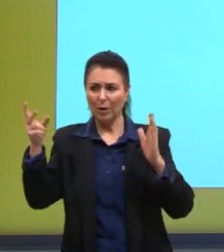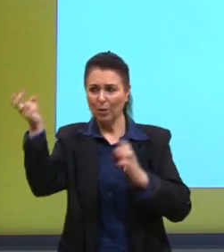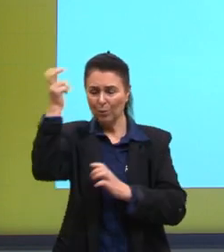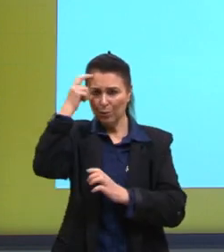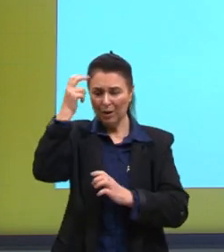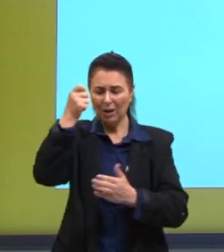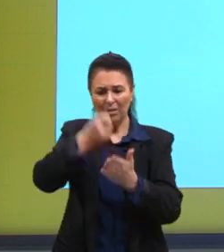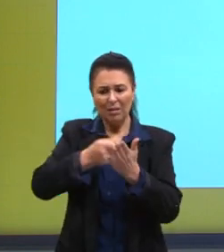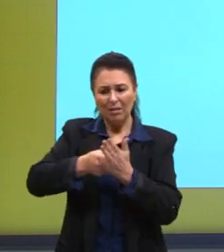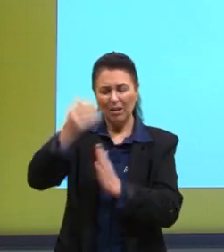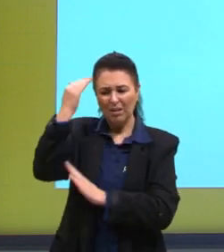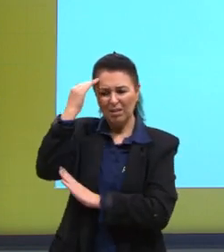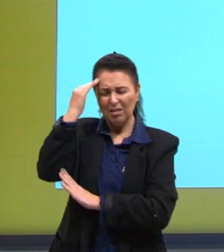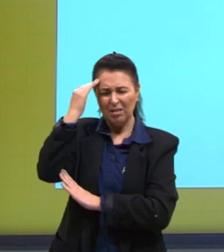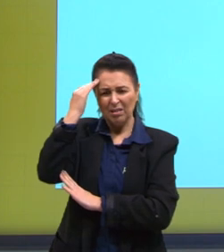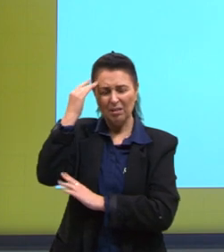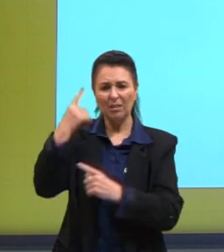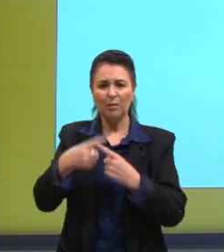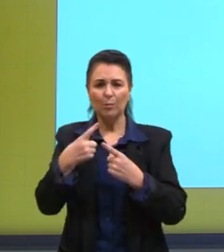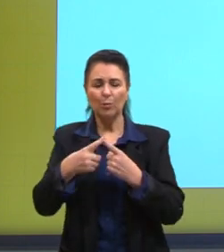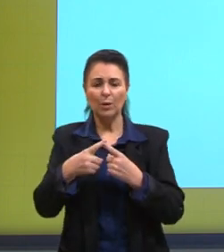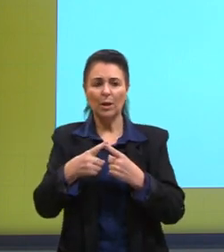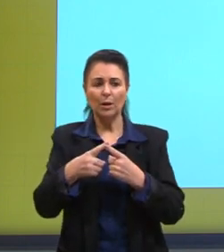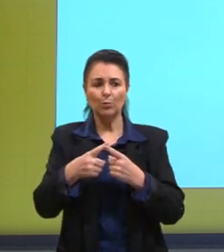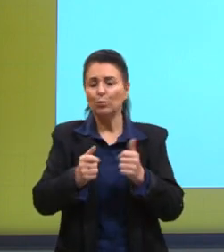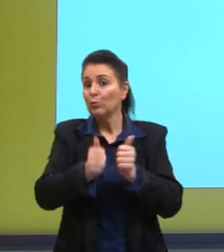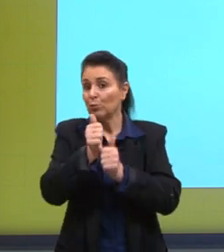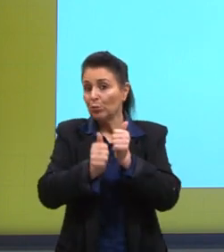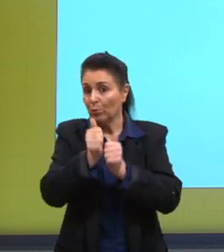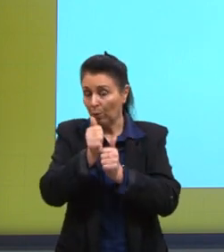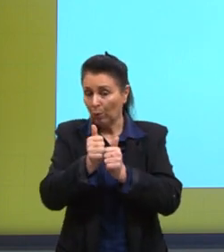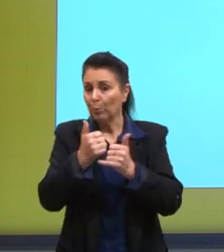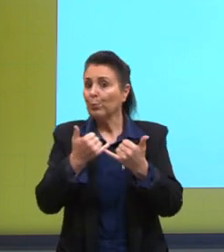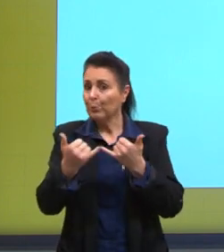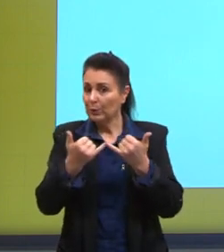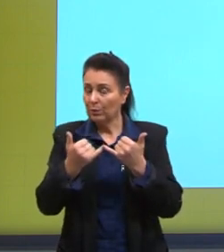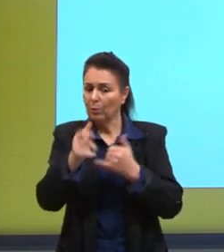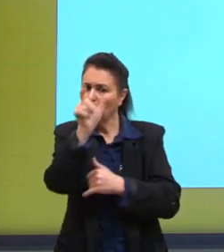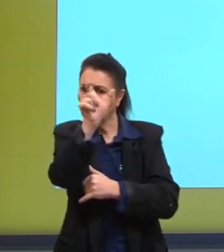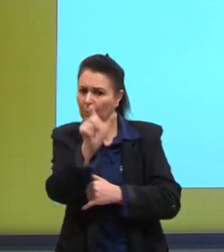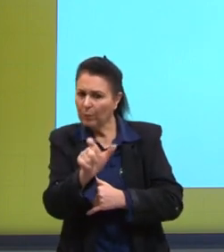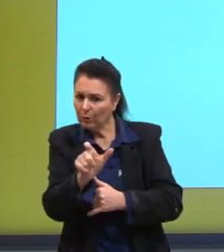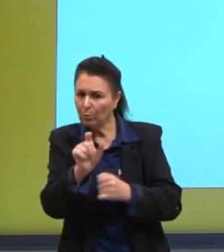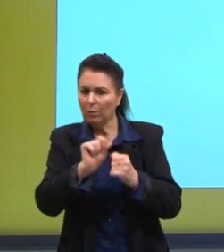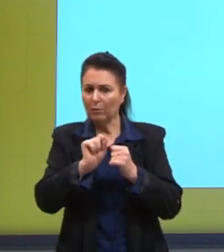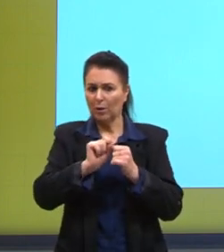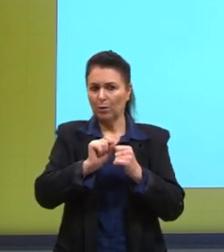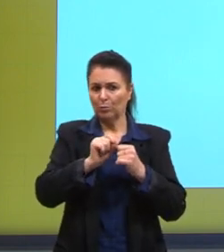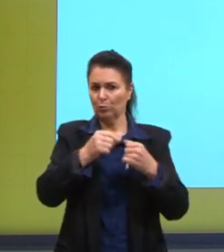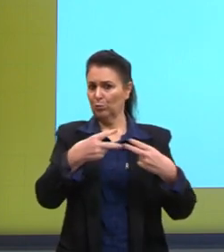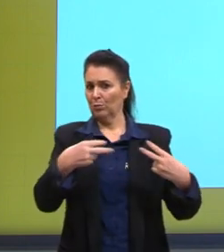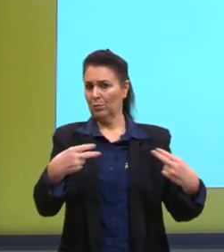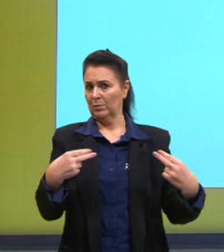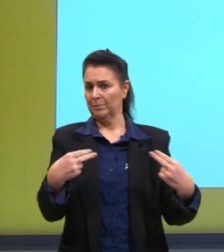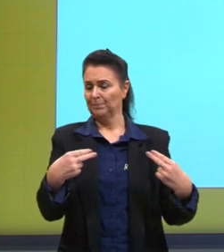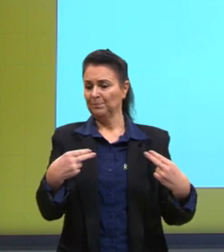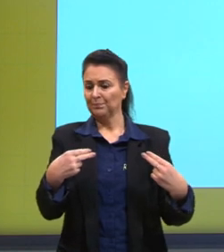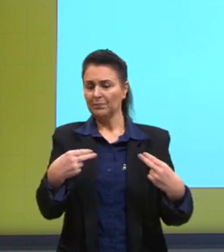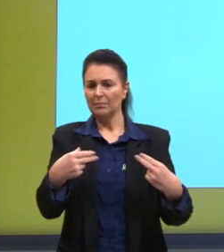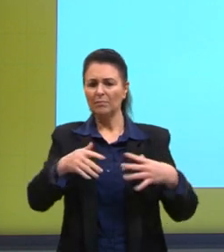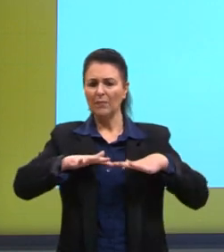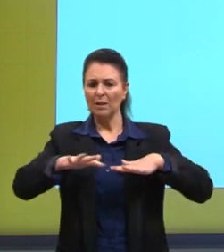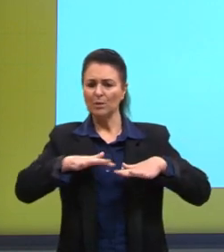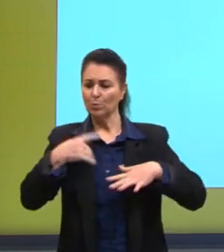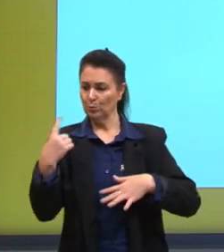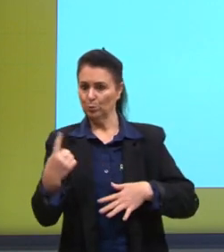entender por que que no jogo de futebol a pessoa age dessa forma. São as ações